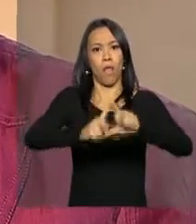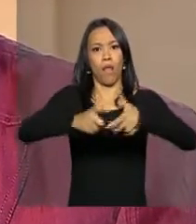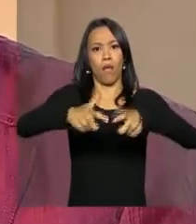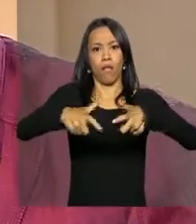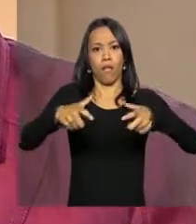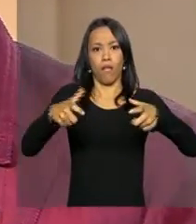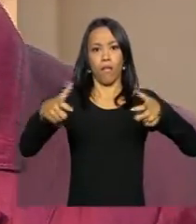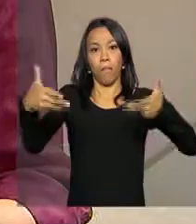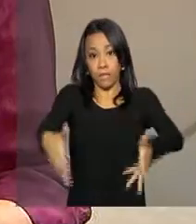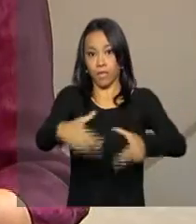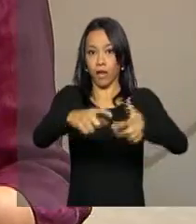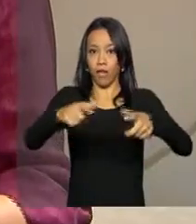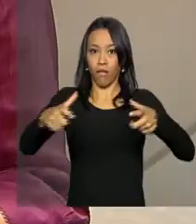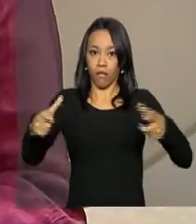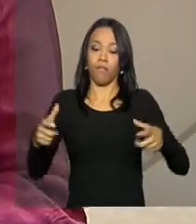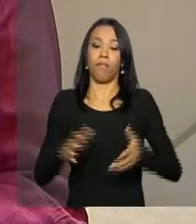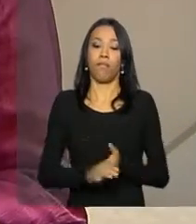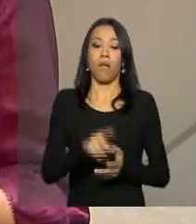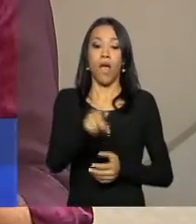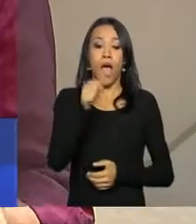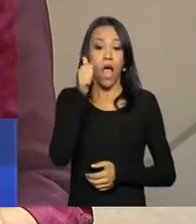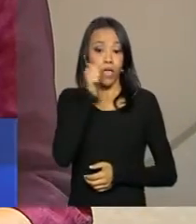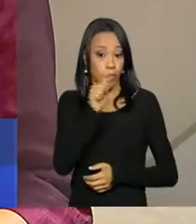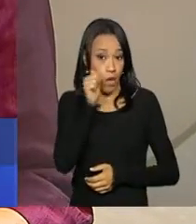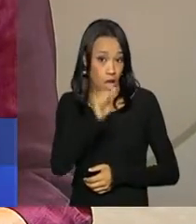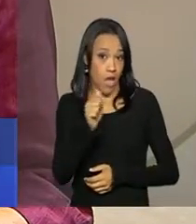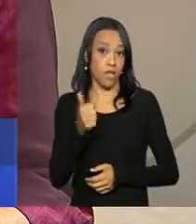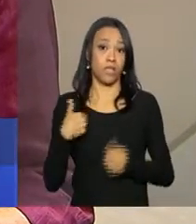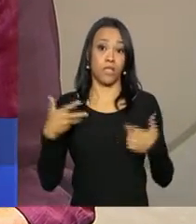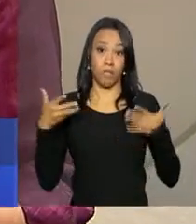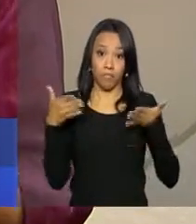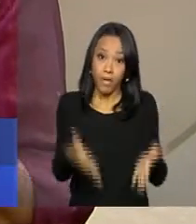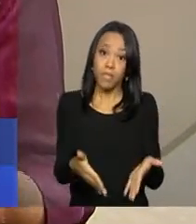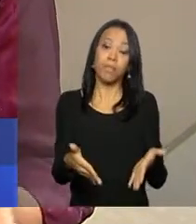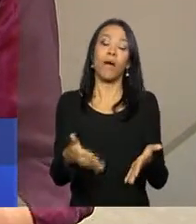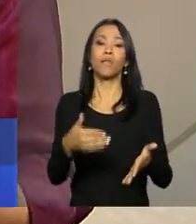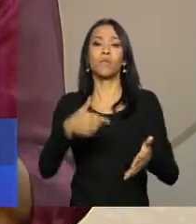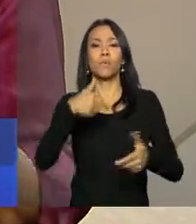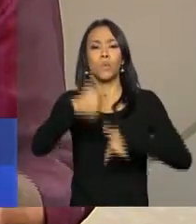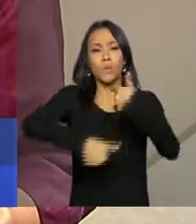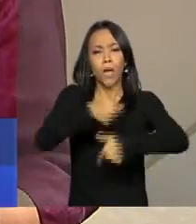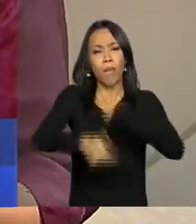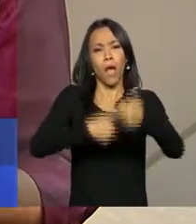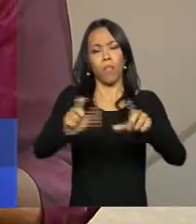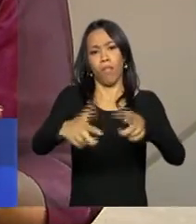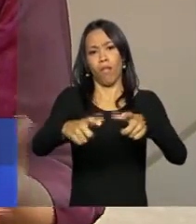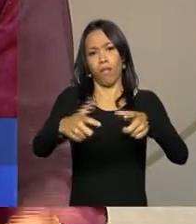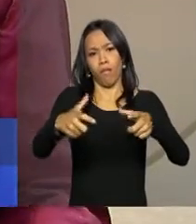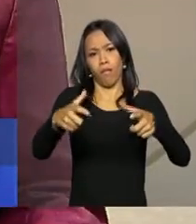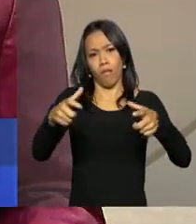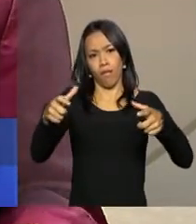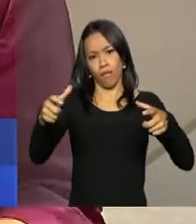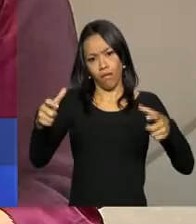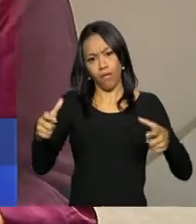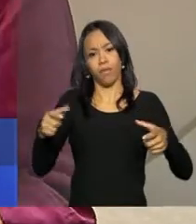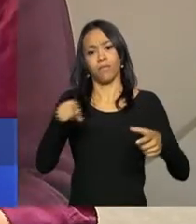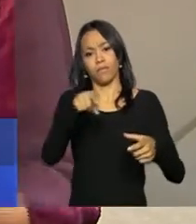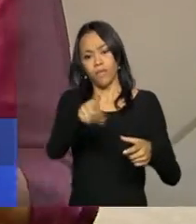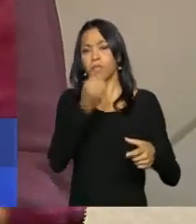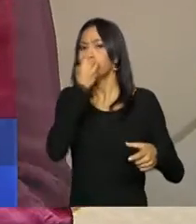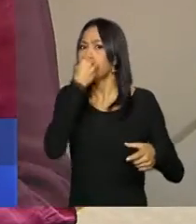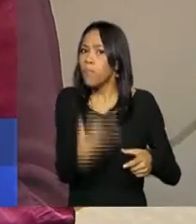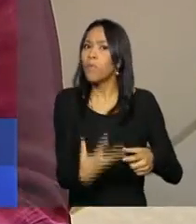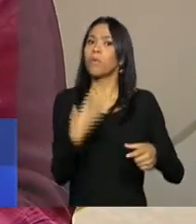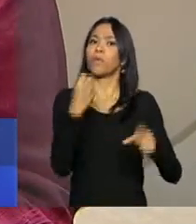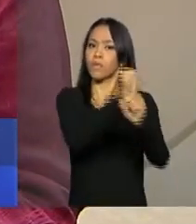vez mais no país. As mulheres têm entrado no mercado de trabalho de uma forma definitiva e muito positiva para a sociedade